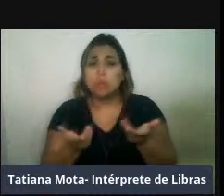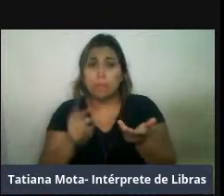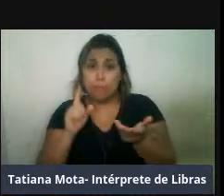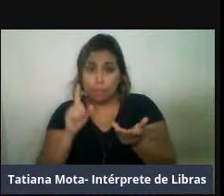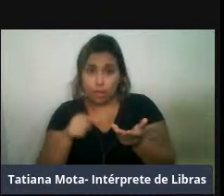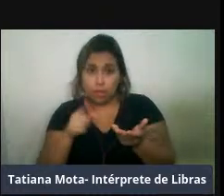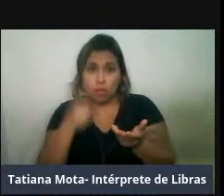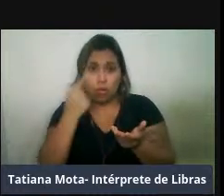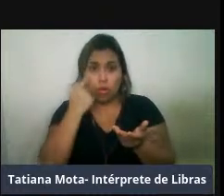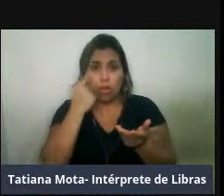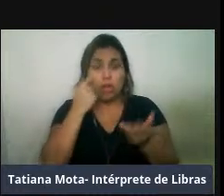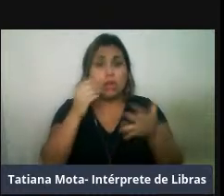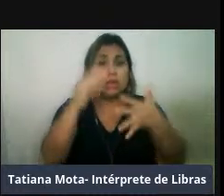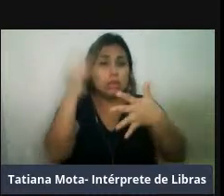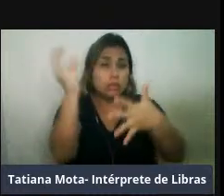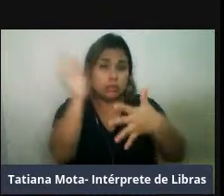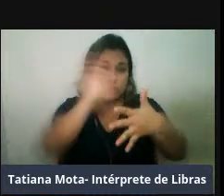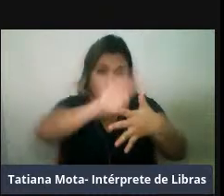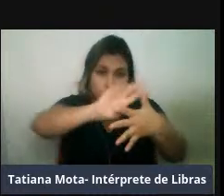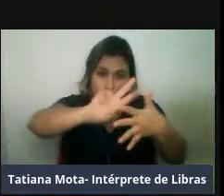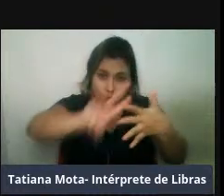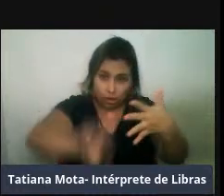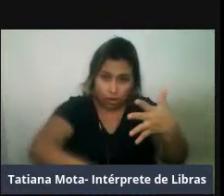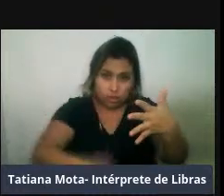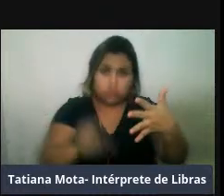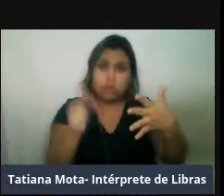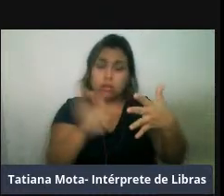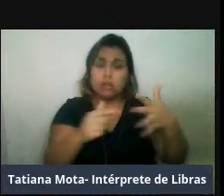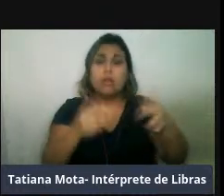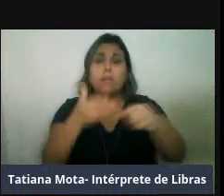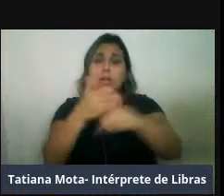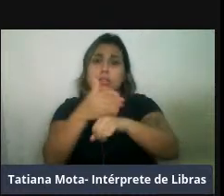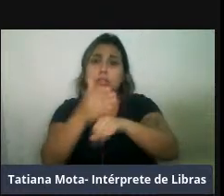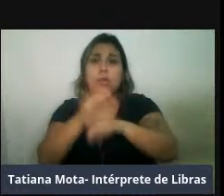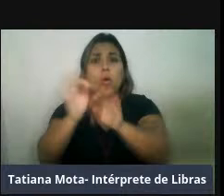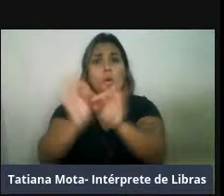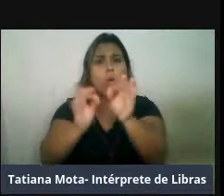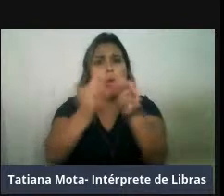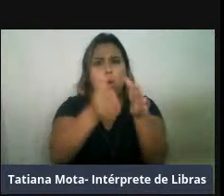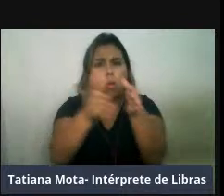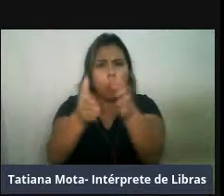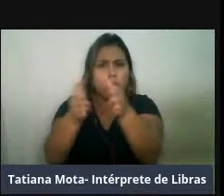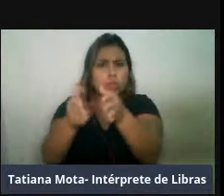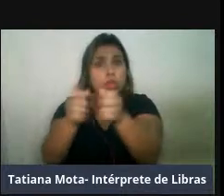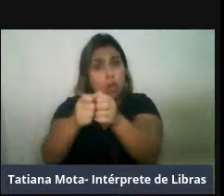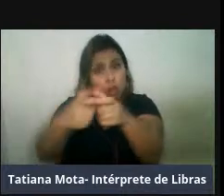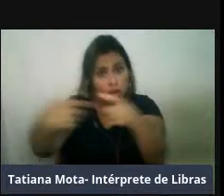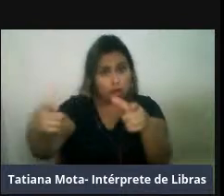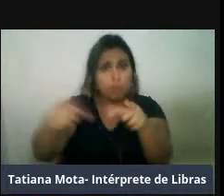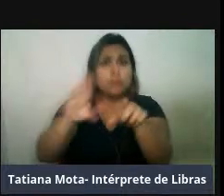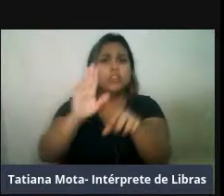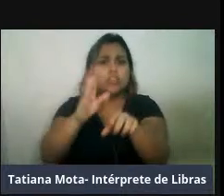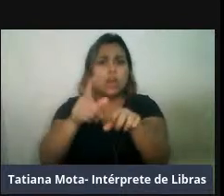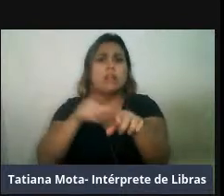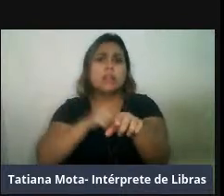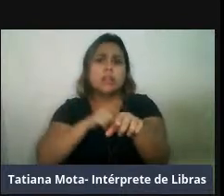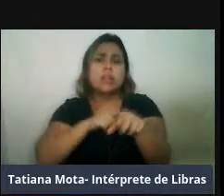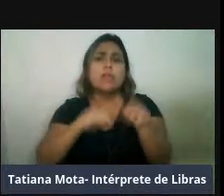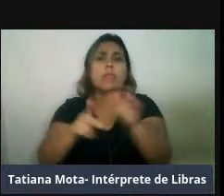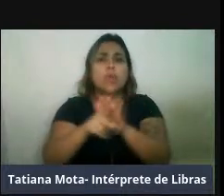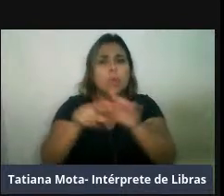de espécies que pertencem a ordens que têm uma distribuição mais ampla, incluindo animais terrestres, como a ordem